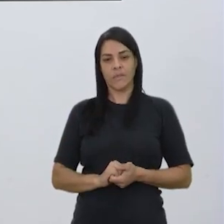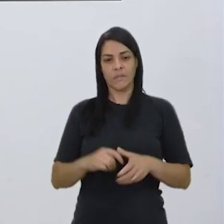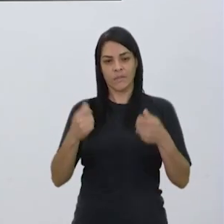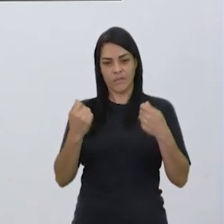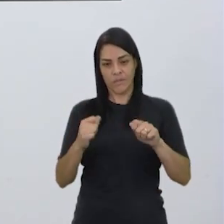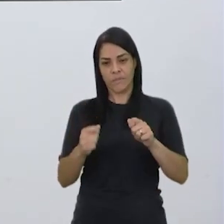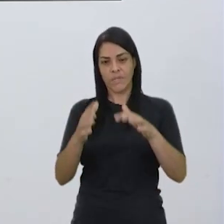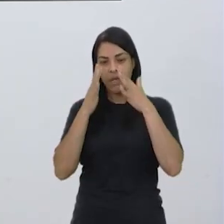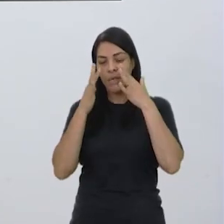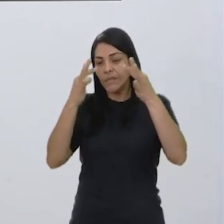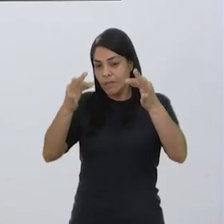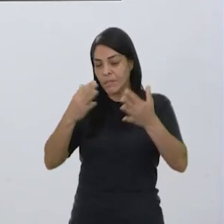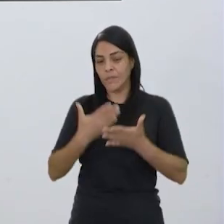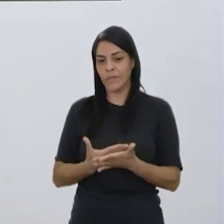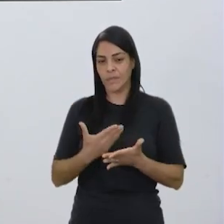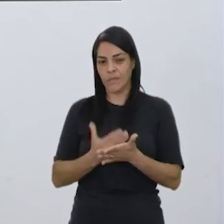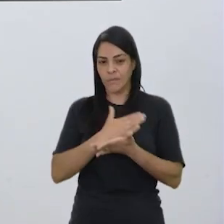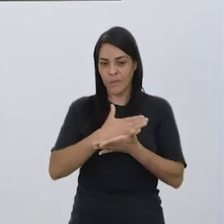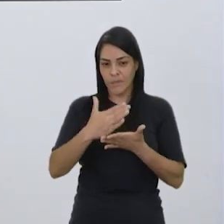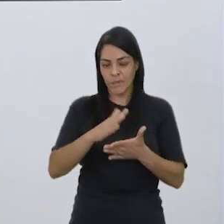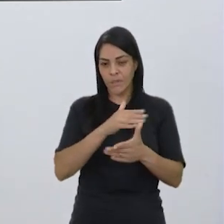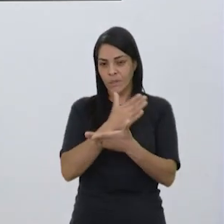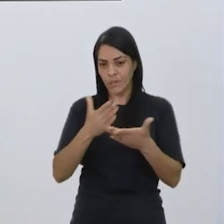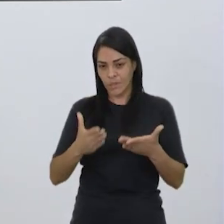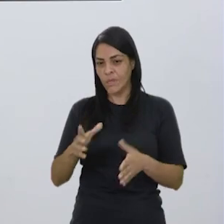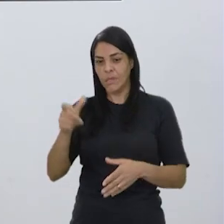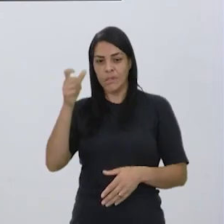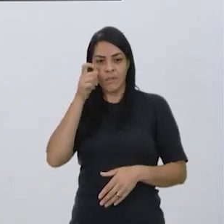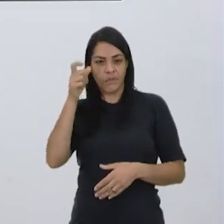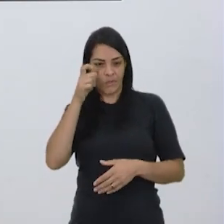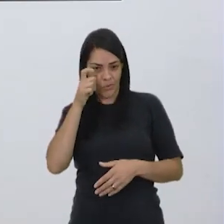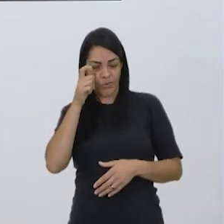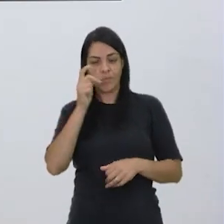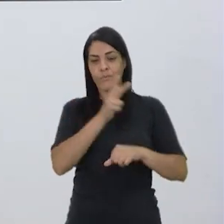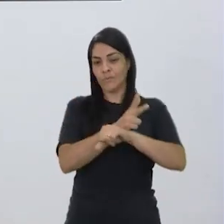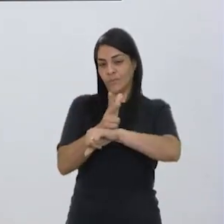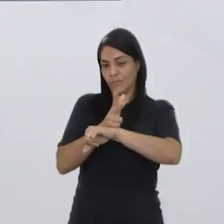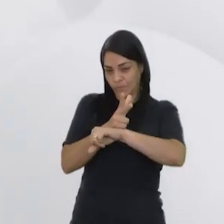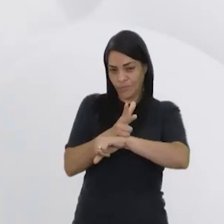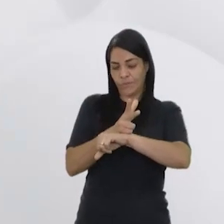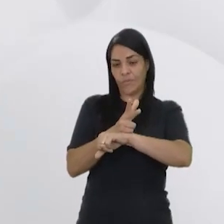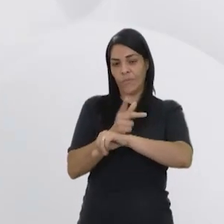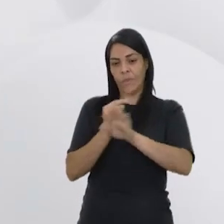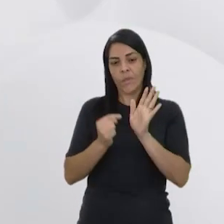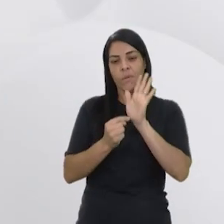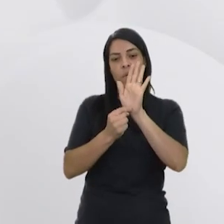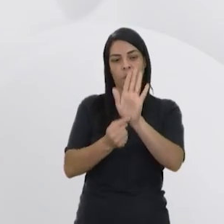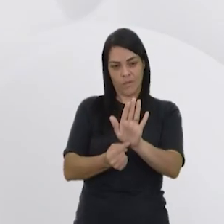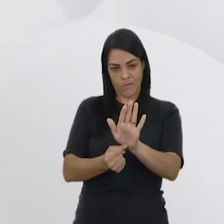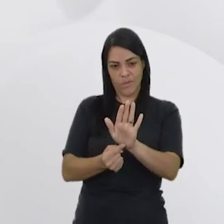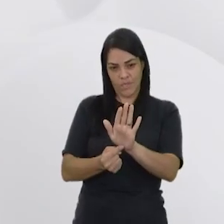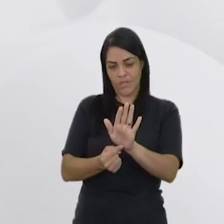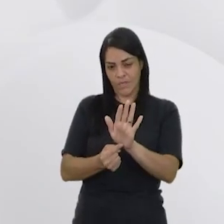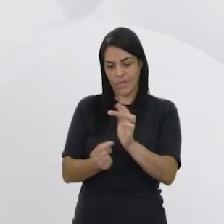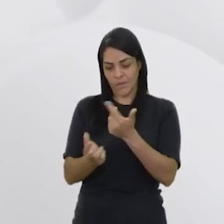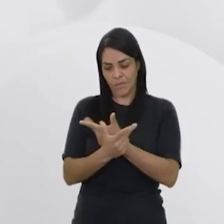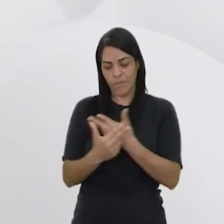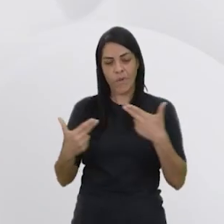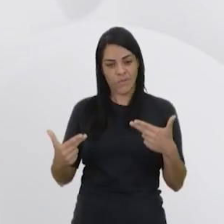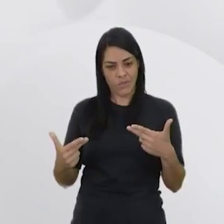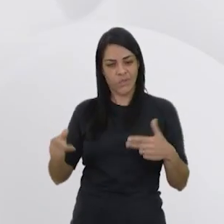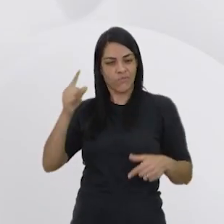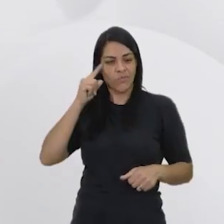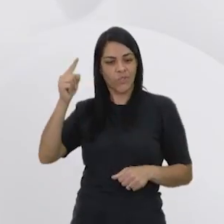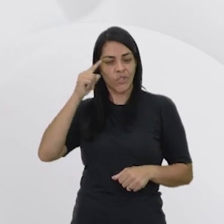nessa aula. Para começar, a gente vai assistir a um vídeo que vai trazer uma situação tão cotidiana, tão